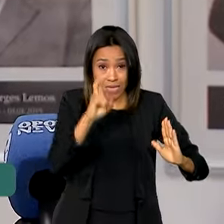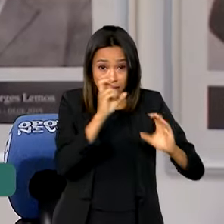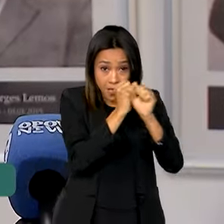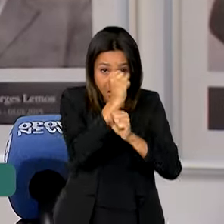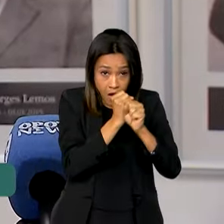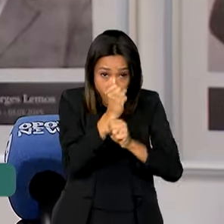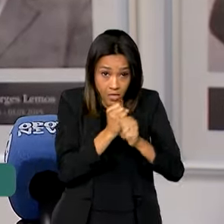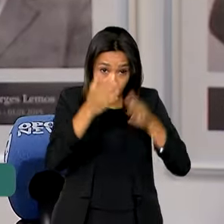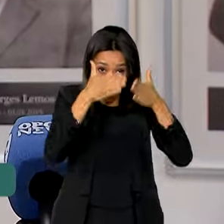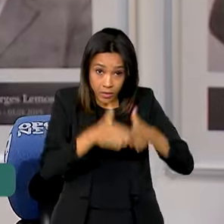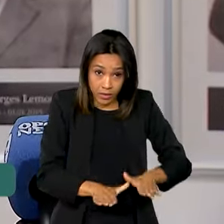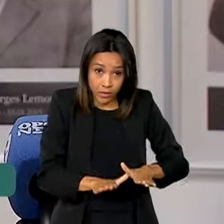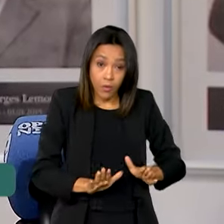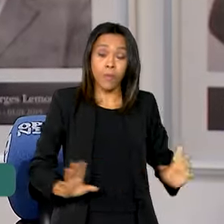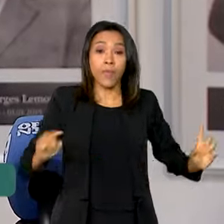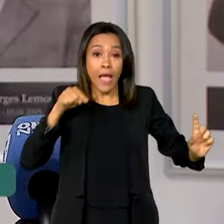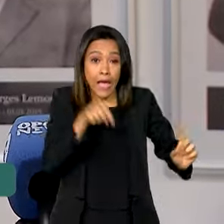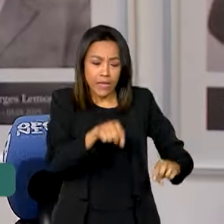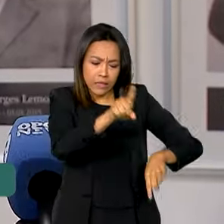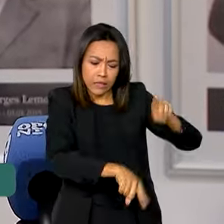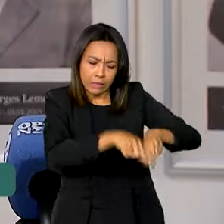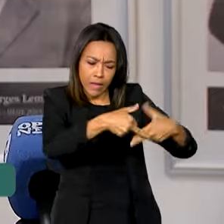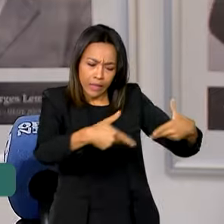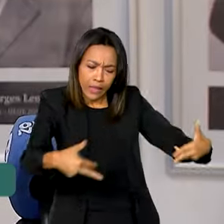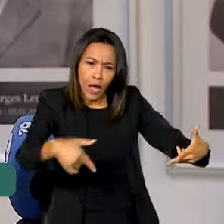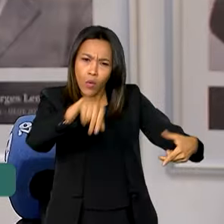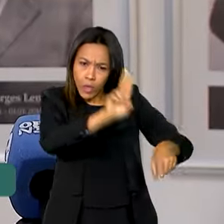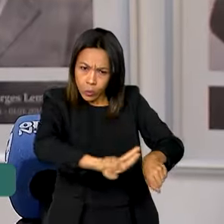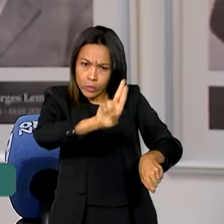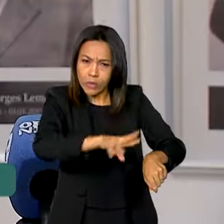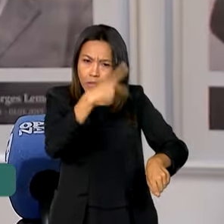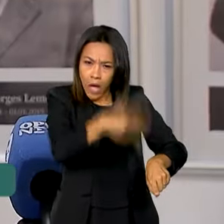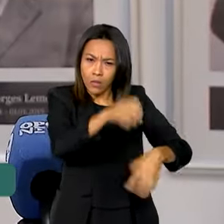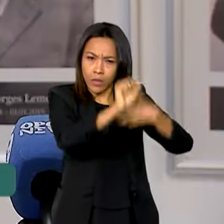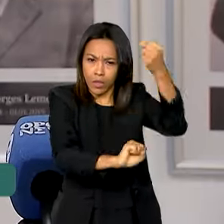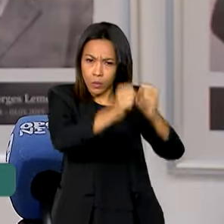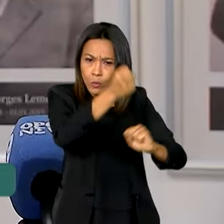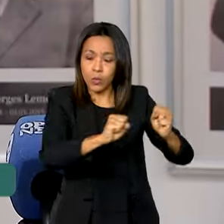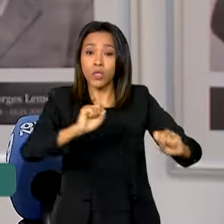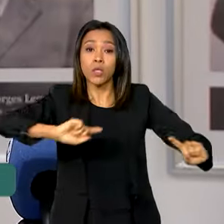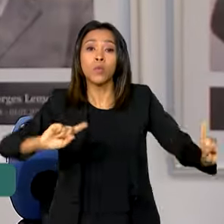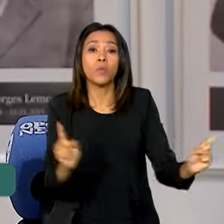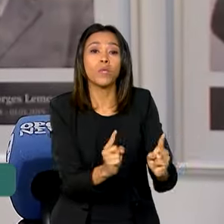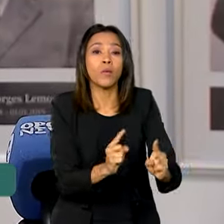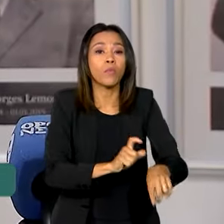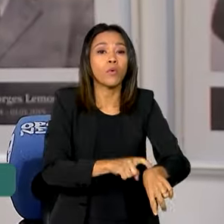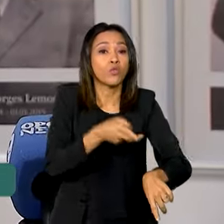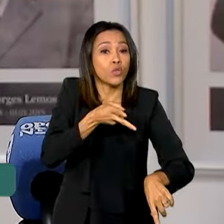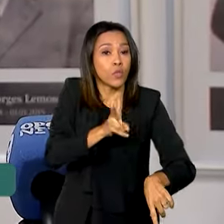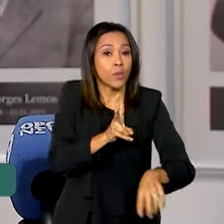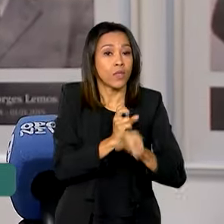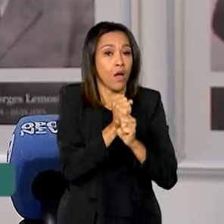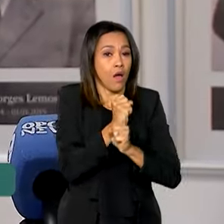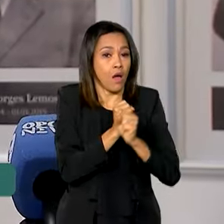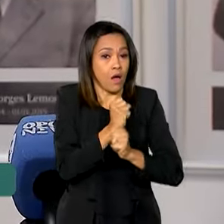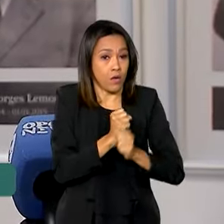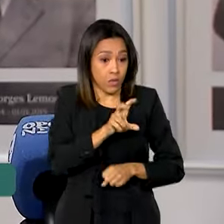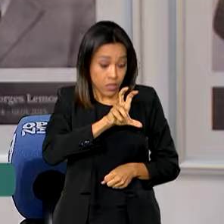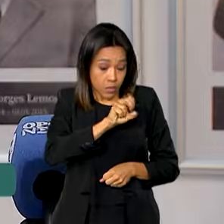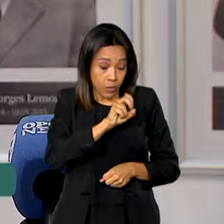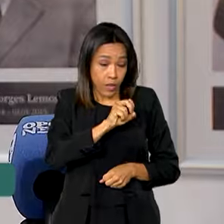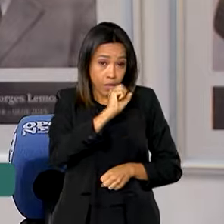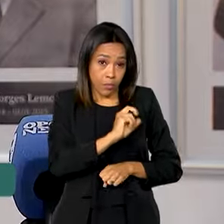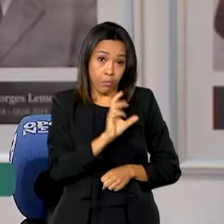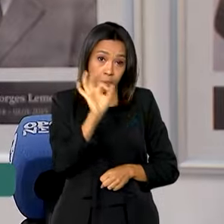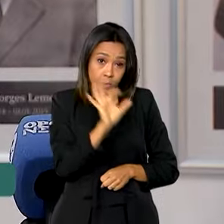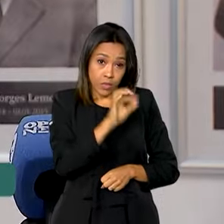você vai depreciar essa máquina, equipamento ou aparelho em dois anos. 50% esse ano,